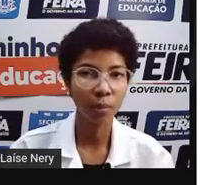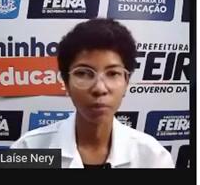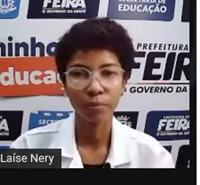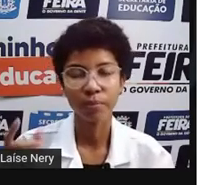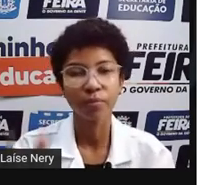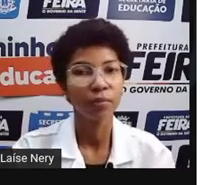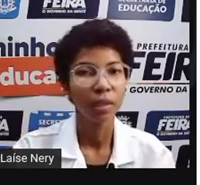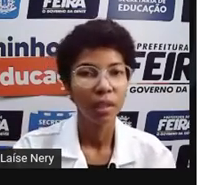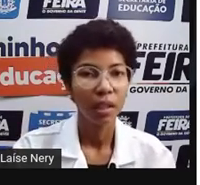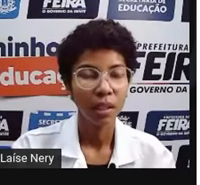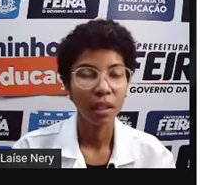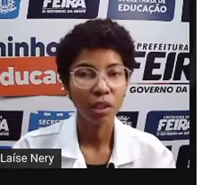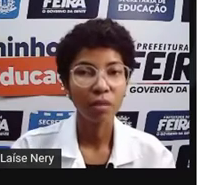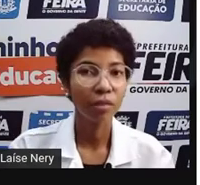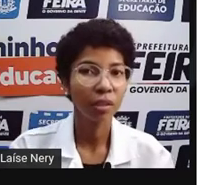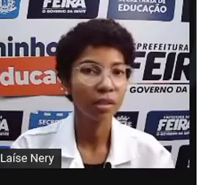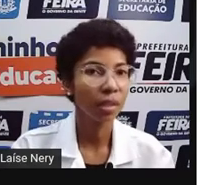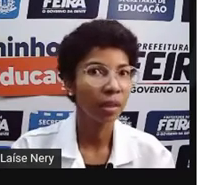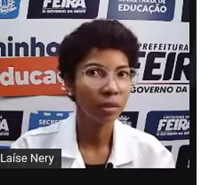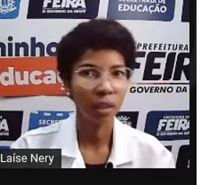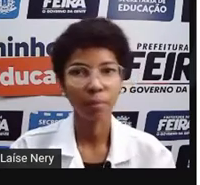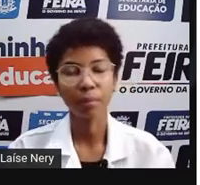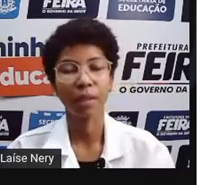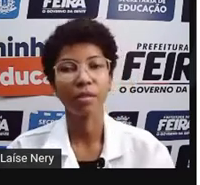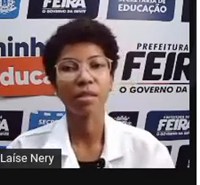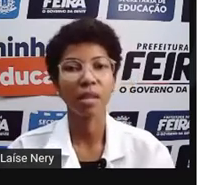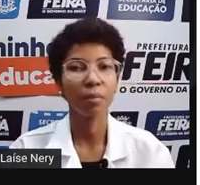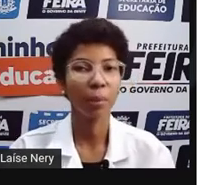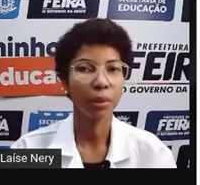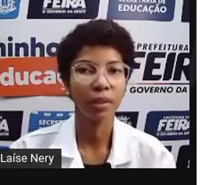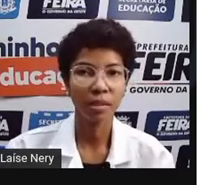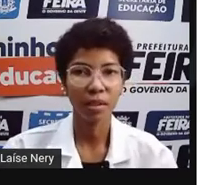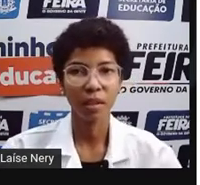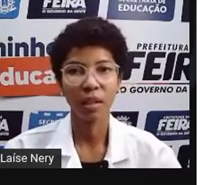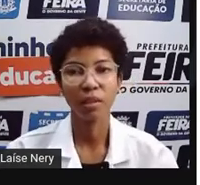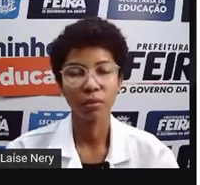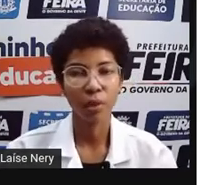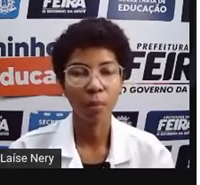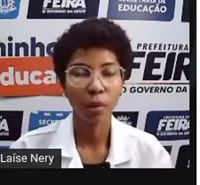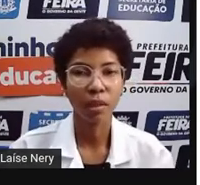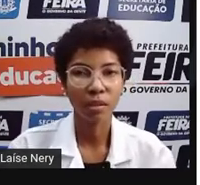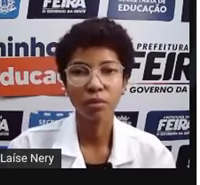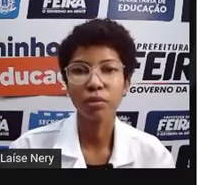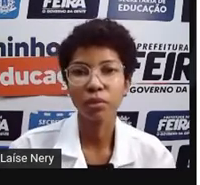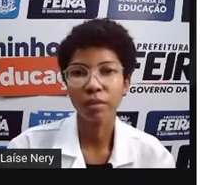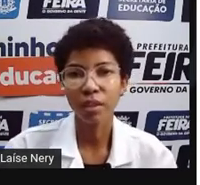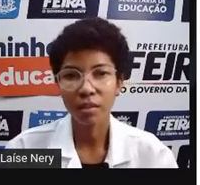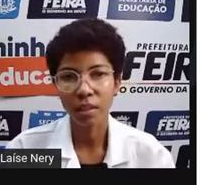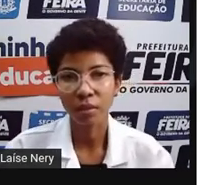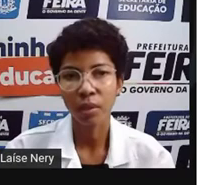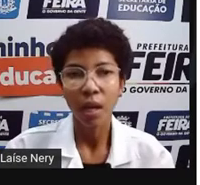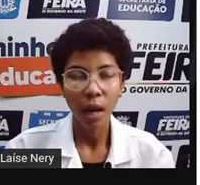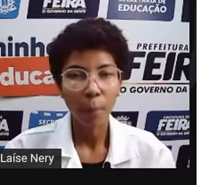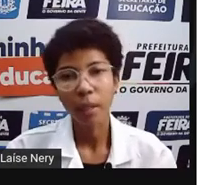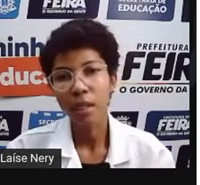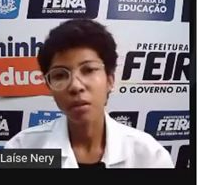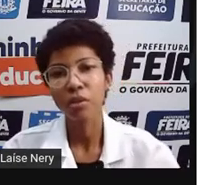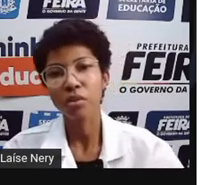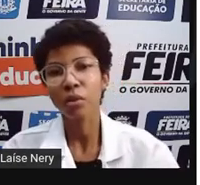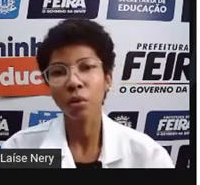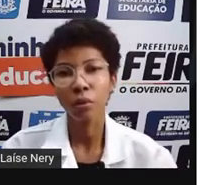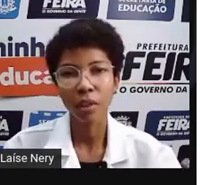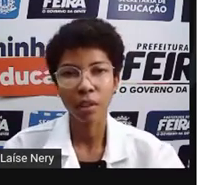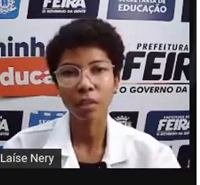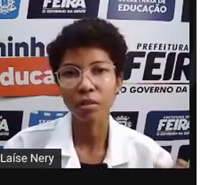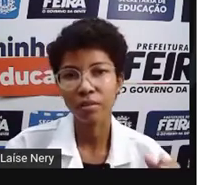por exemplo, ele já vem dizendo, né? Para você saber a potência dele, a potência do som, ele vem dizendo, aparelho